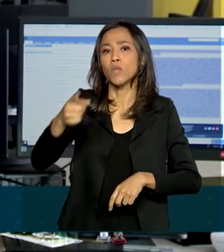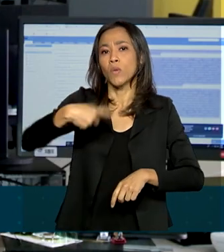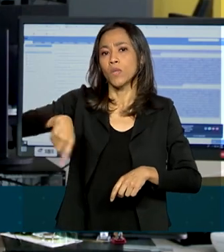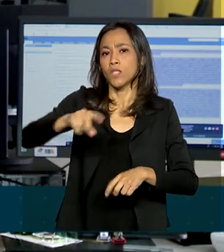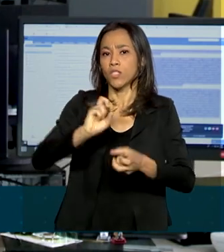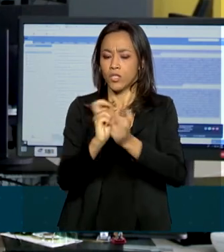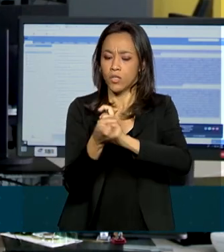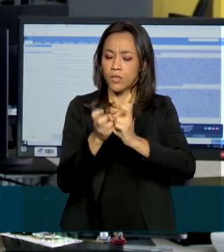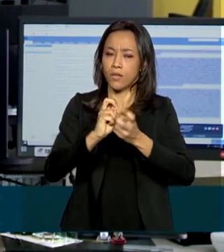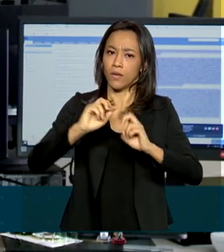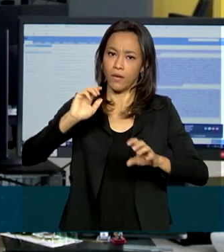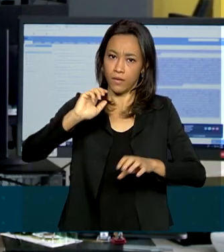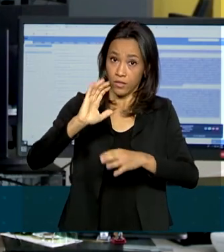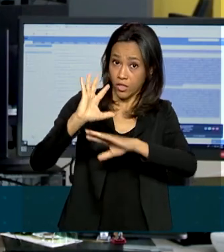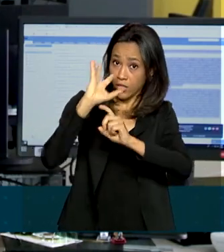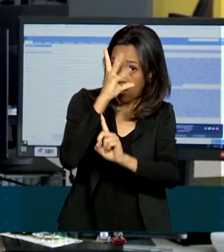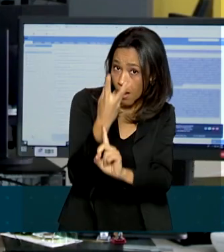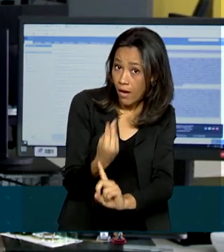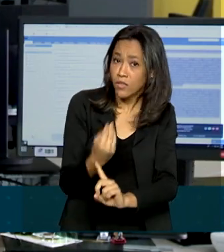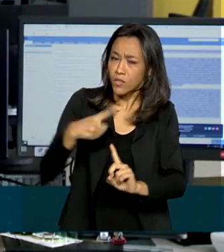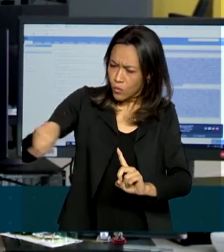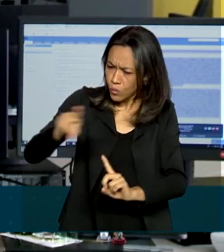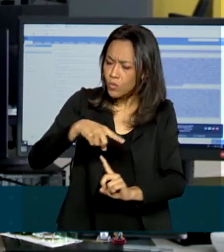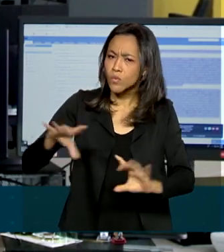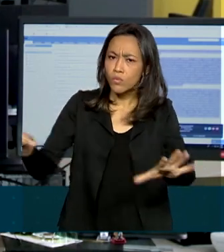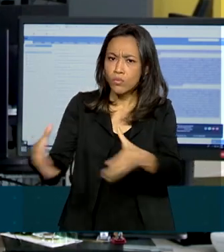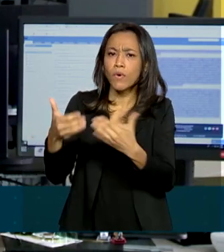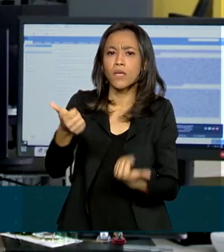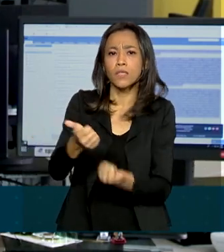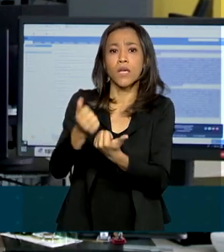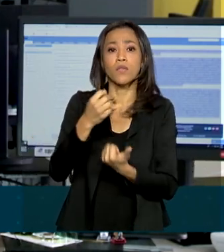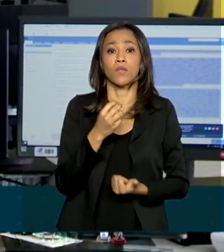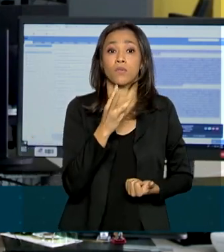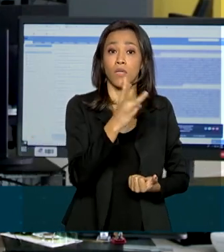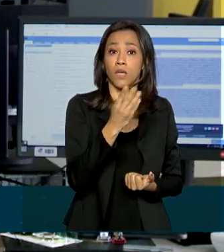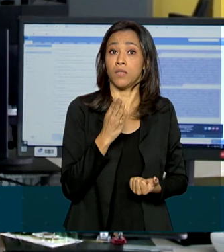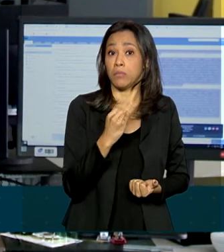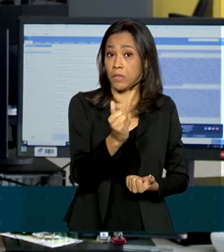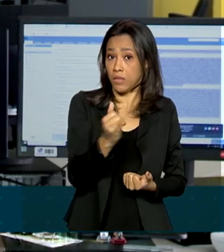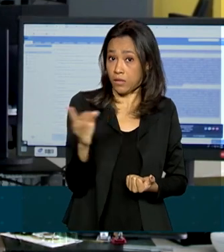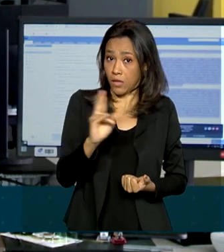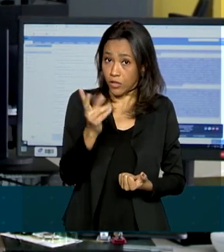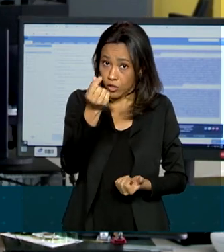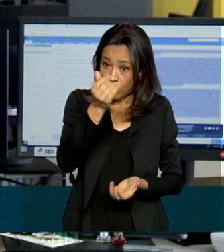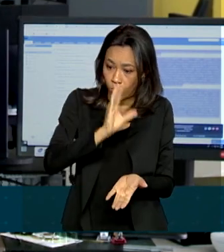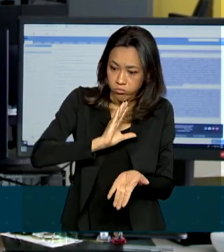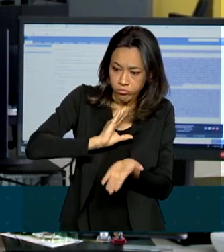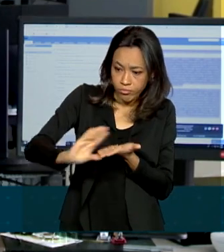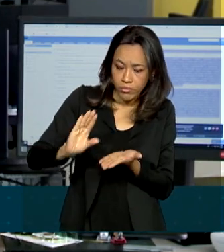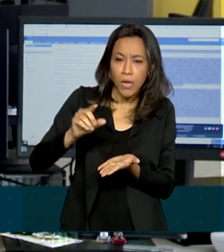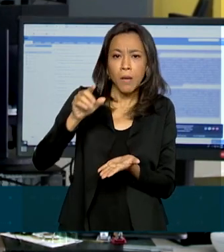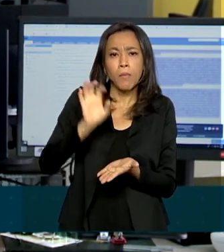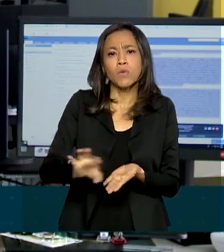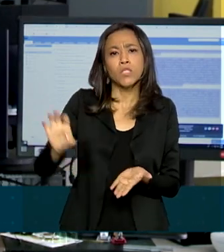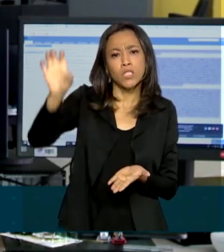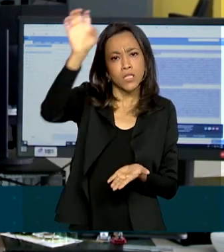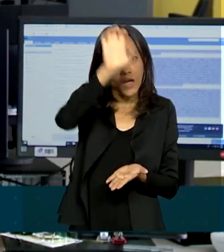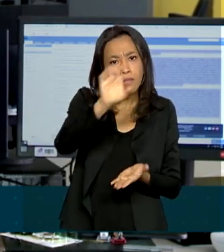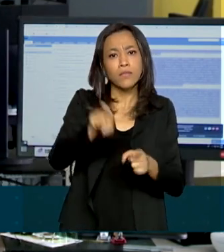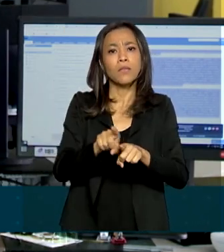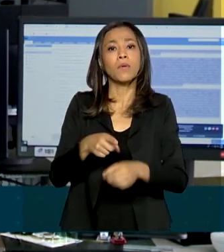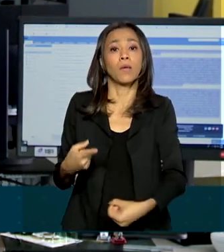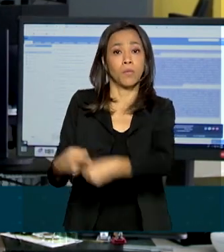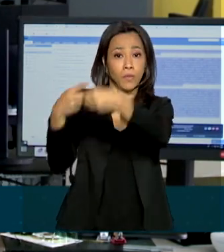vão receber o auxílio. No total, são 3 bilhões de reais que o governo federal vai distribuir para estados e